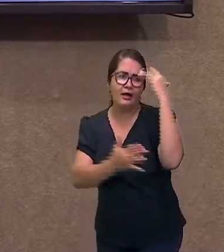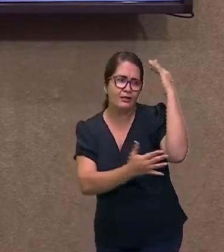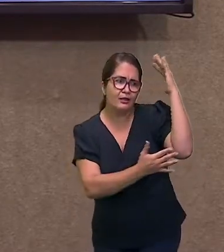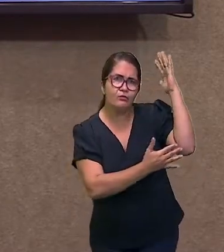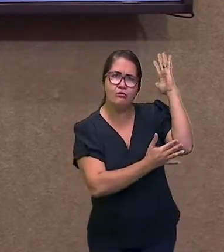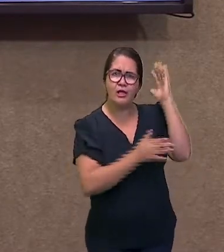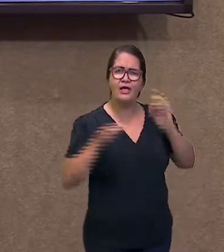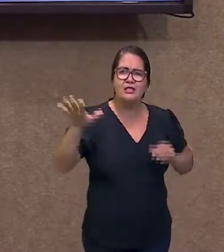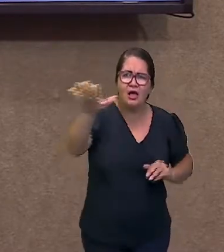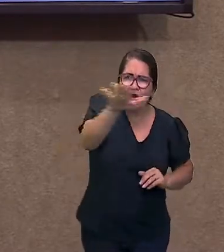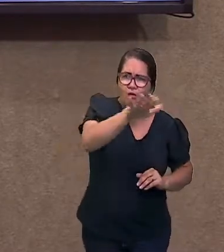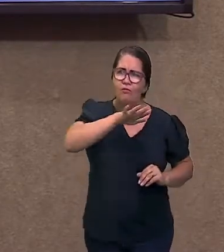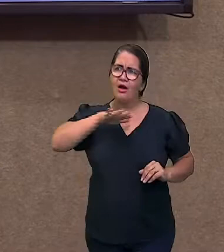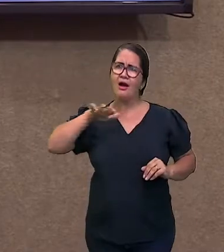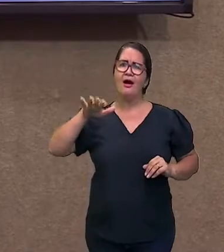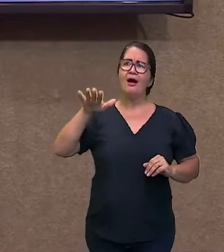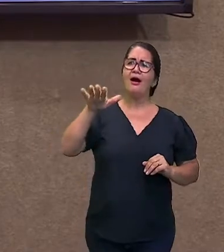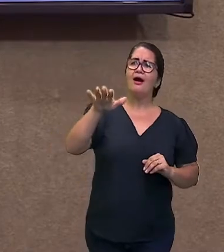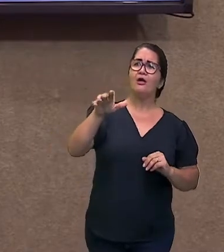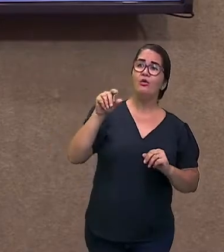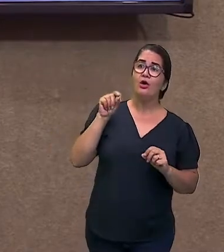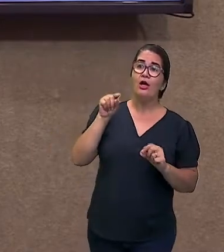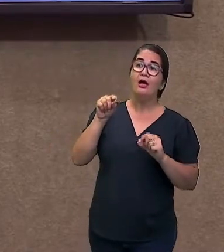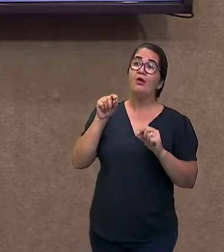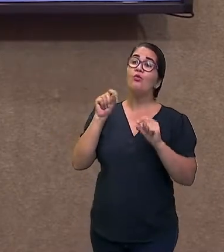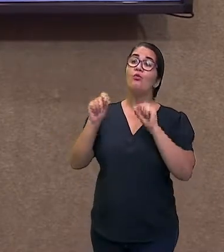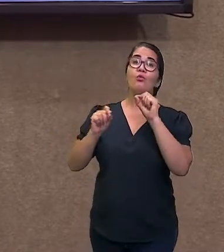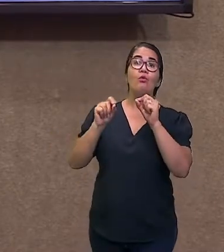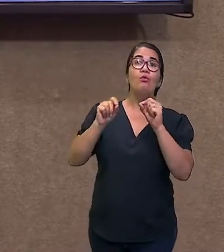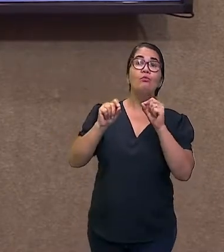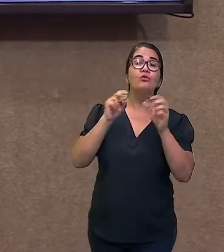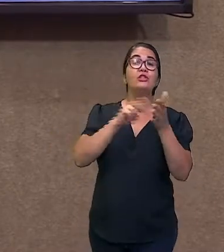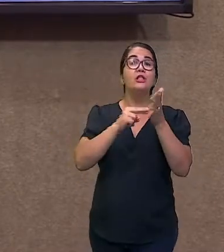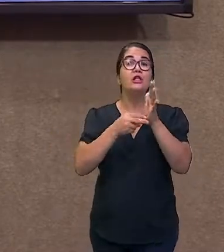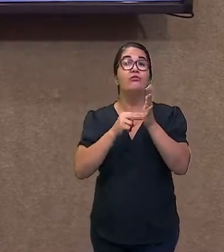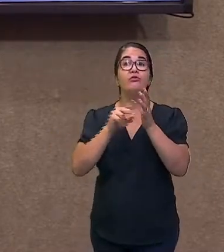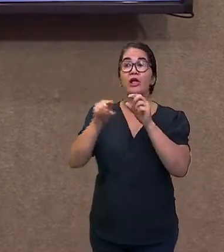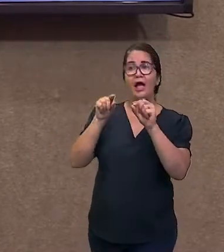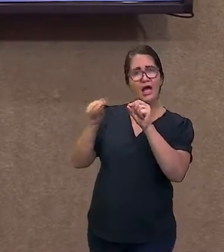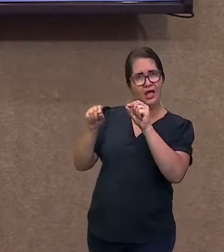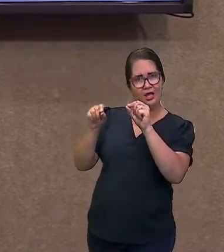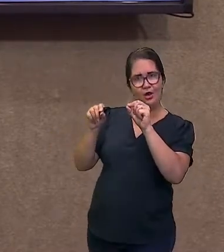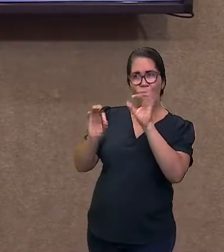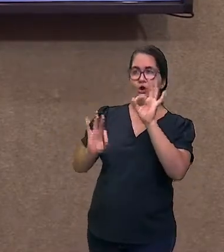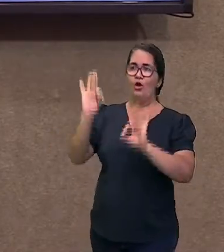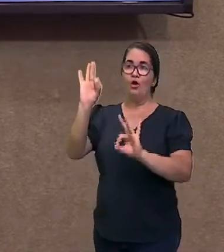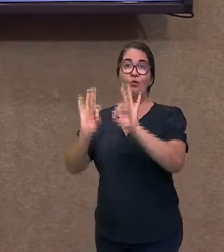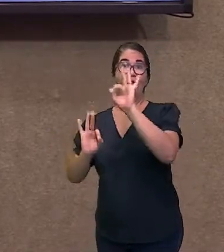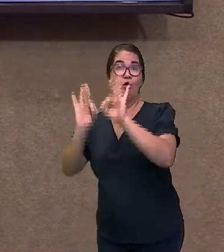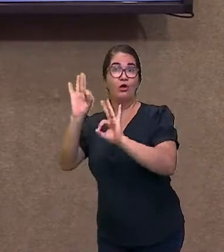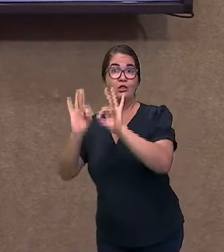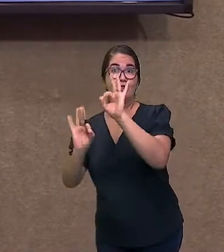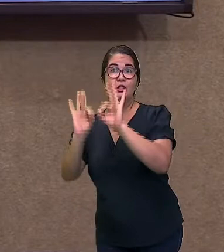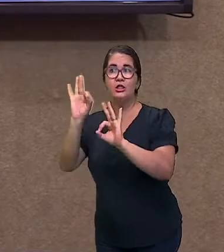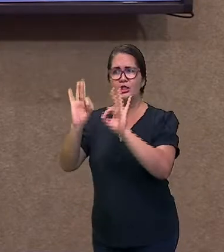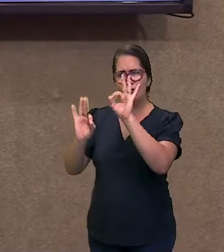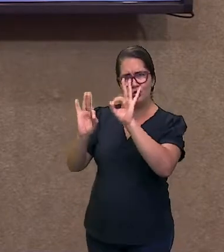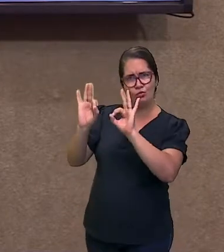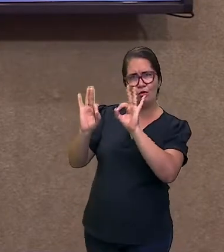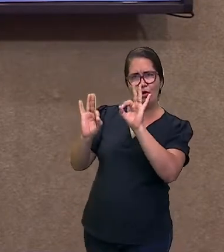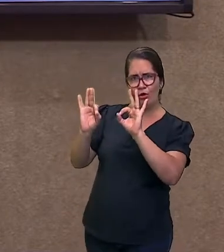meio é onde eu faço um trabalho de interação sem modificar o espaço do outro.